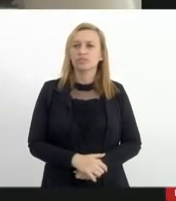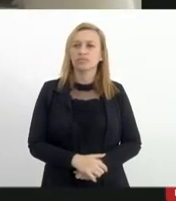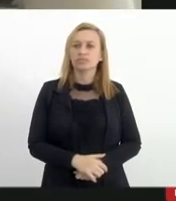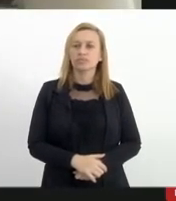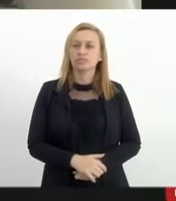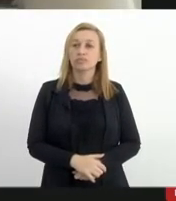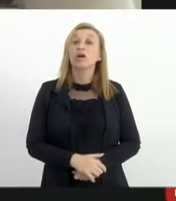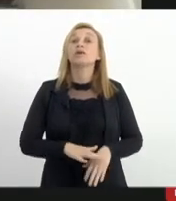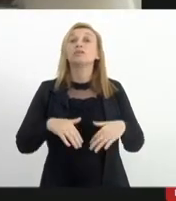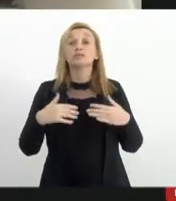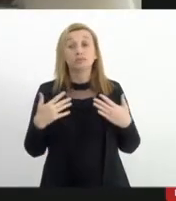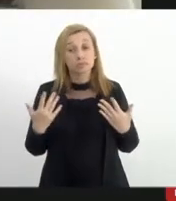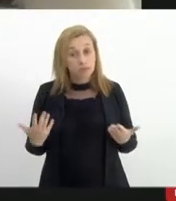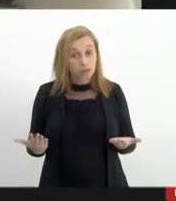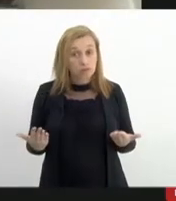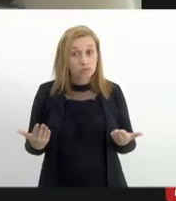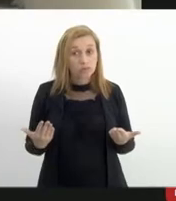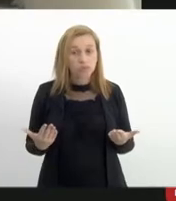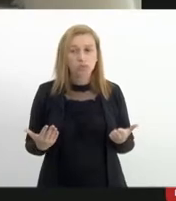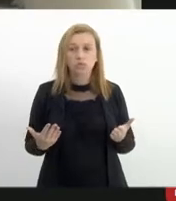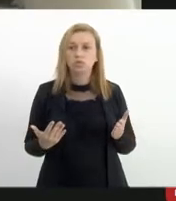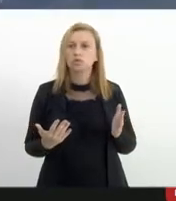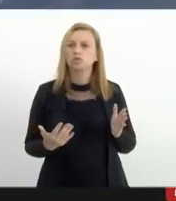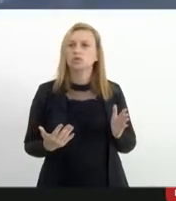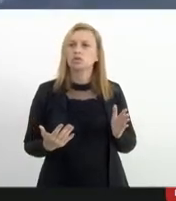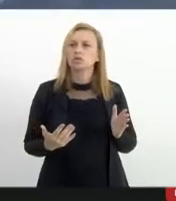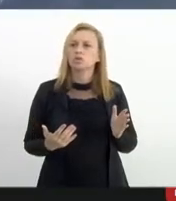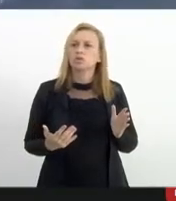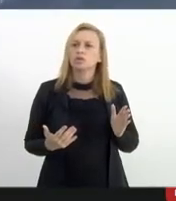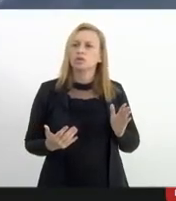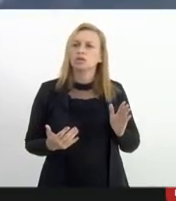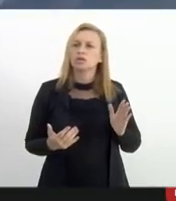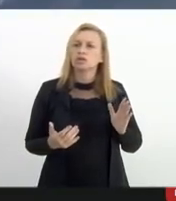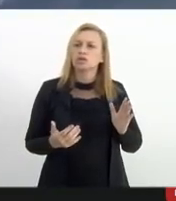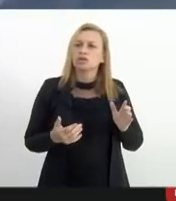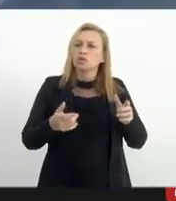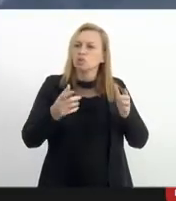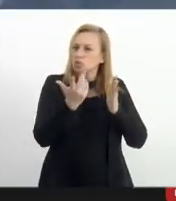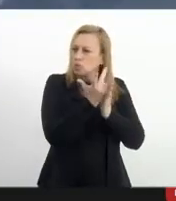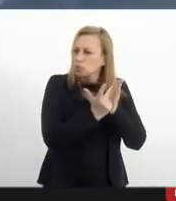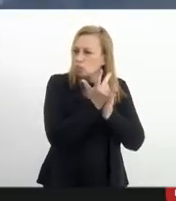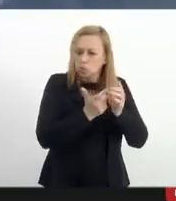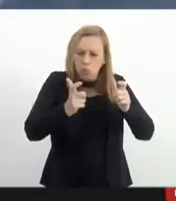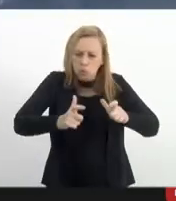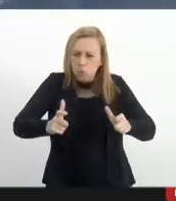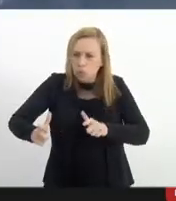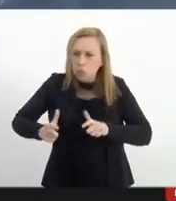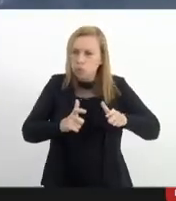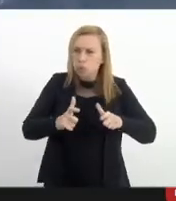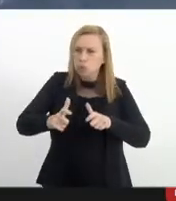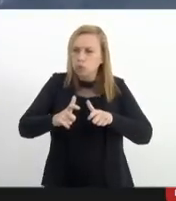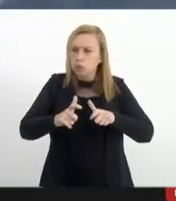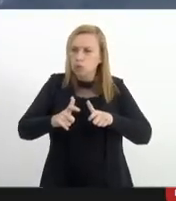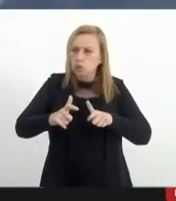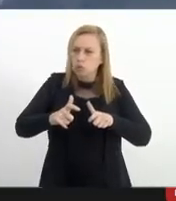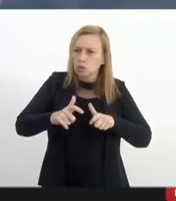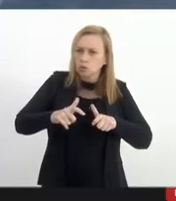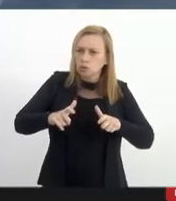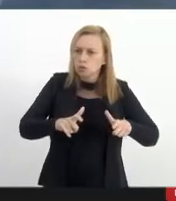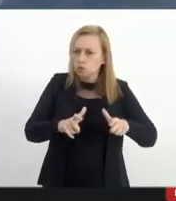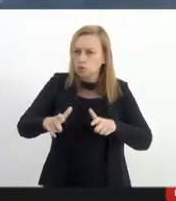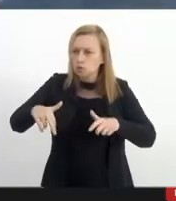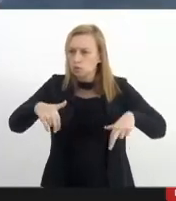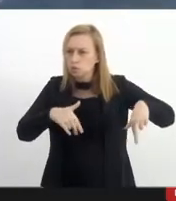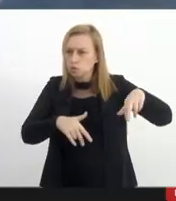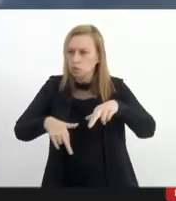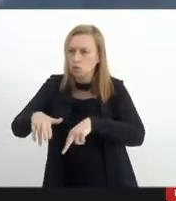Então o mapeamento prévio da localidade, definição do percurso dos agentes é uma atribuição